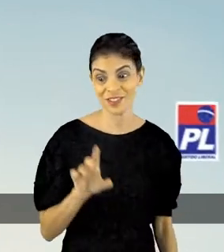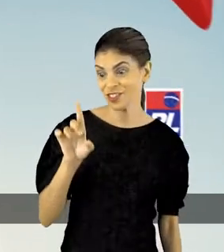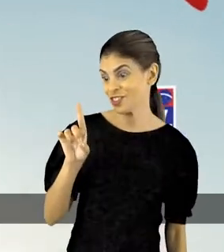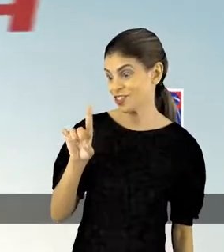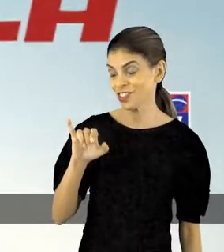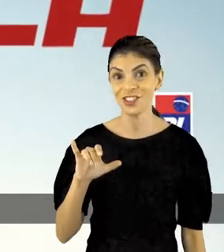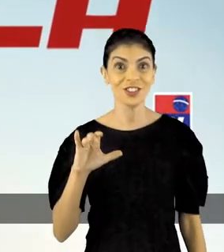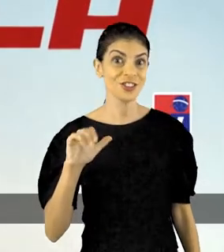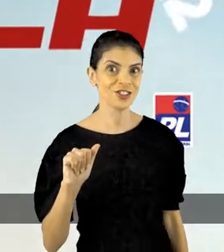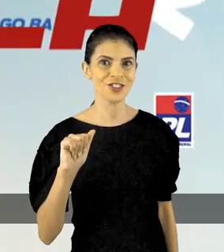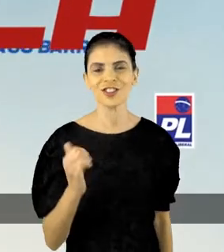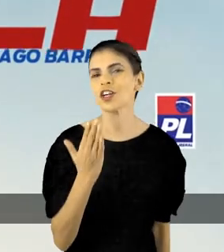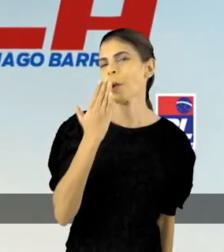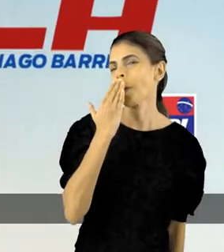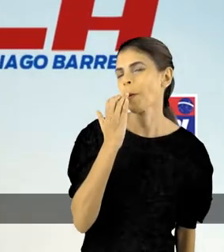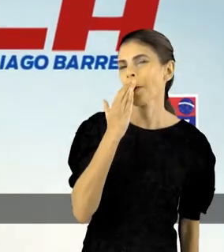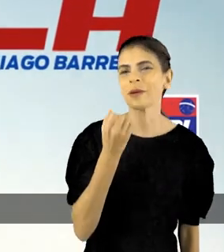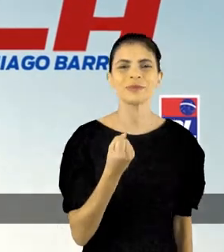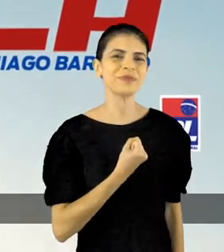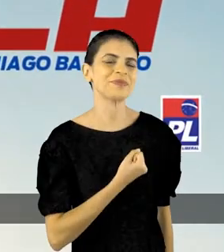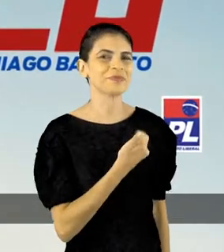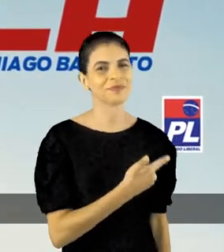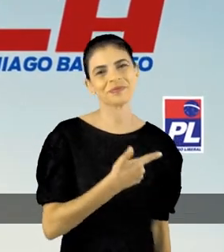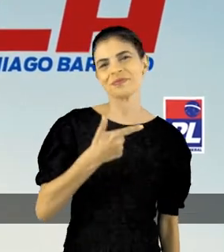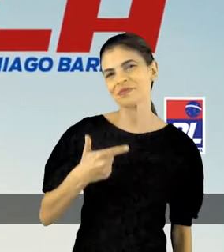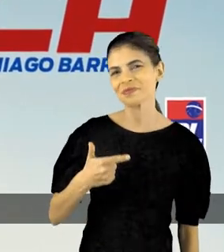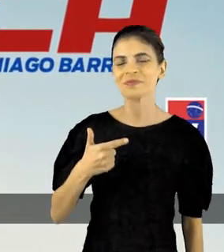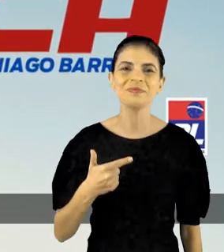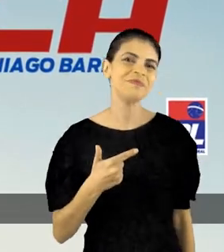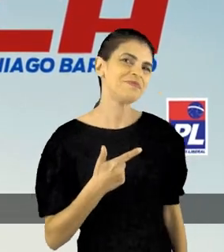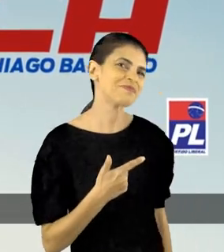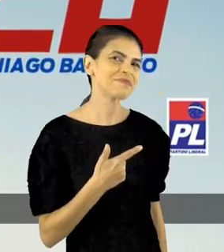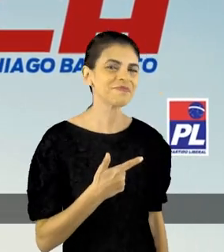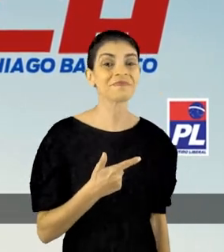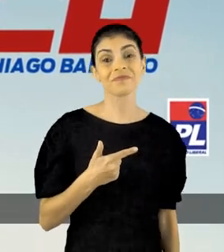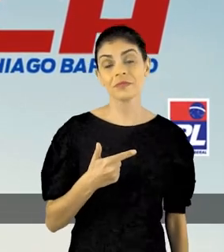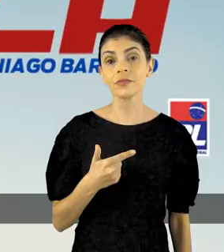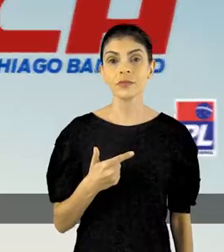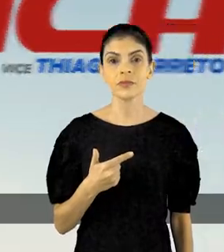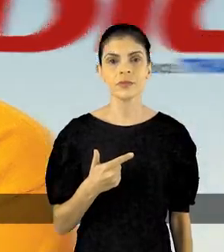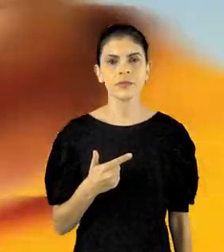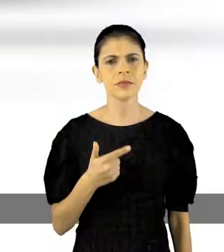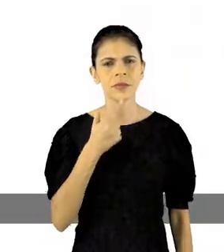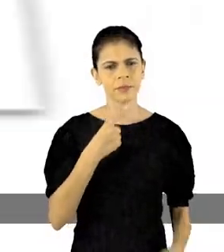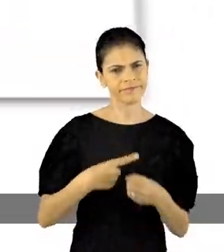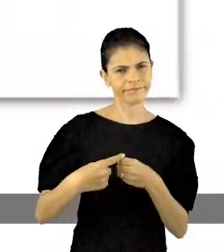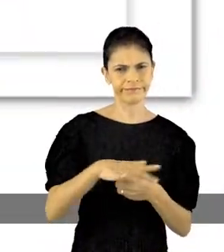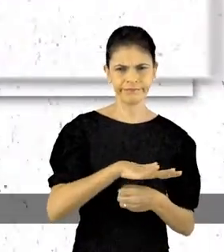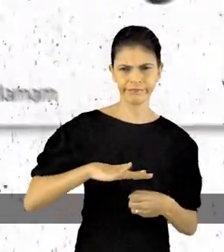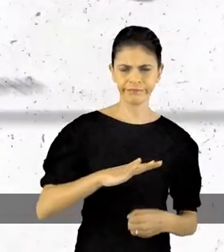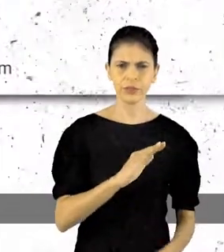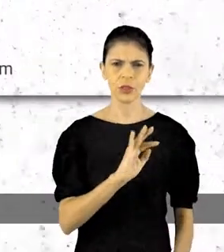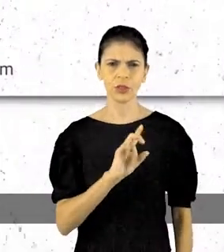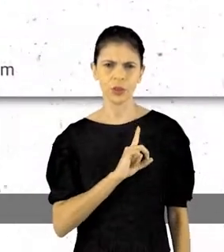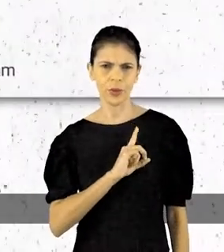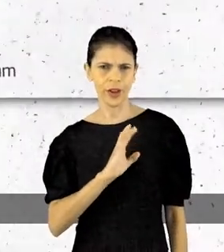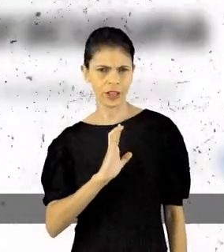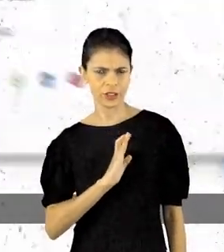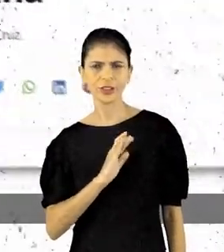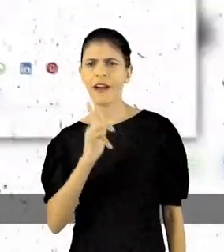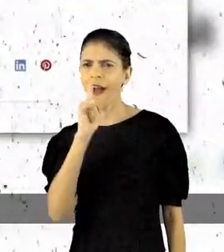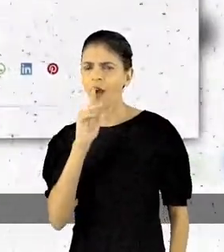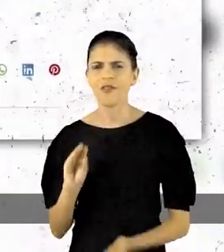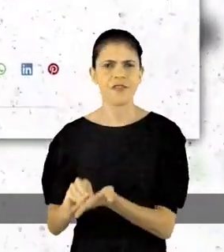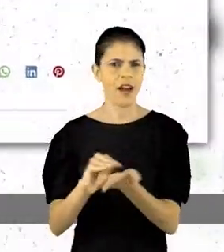Agora é Dica 22 Muitos bairros de Duques de Caxias